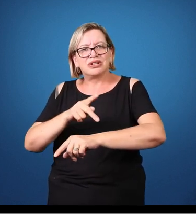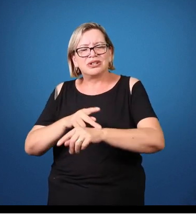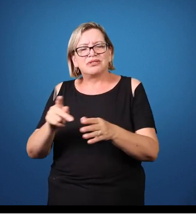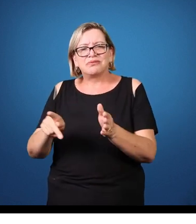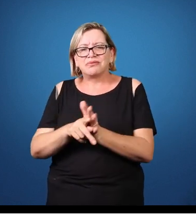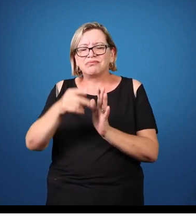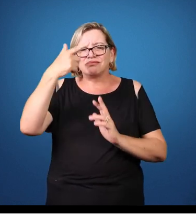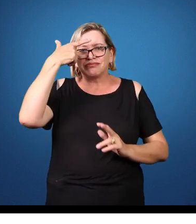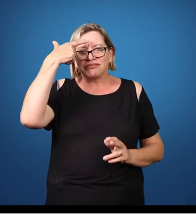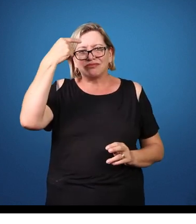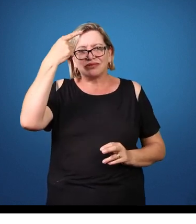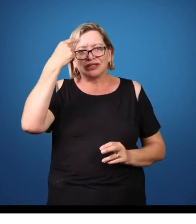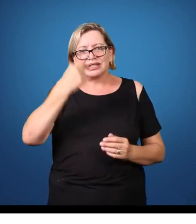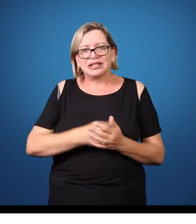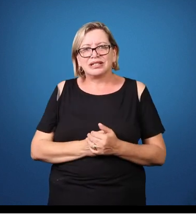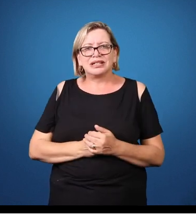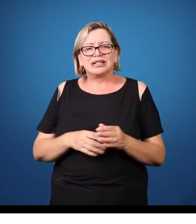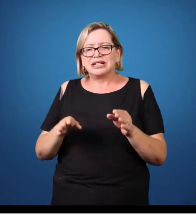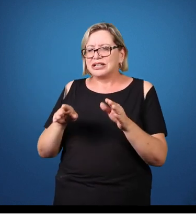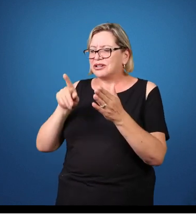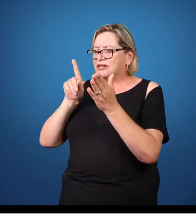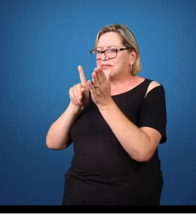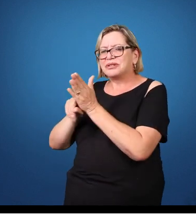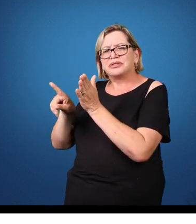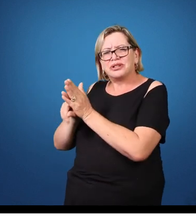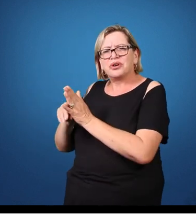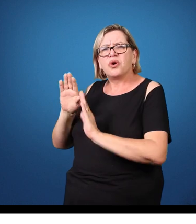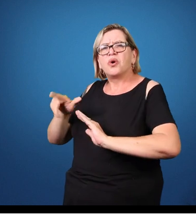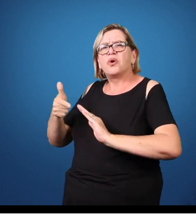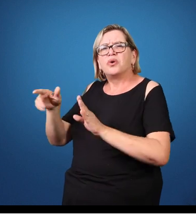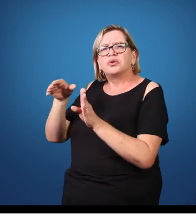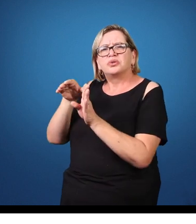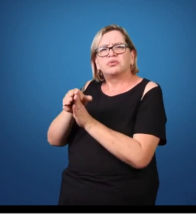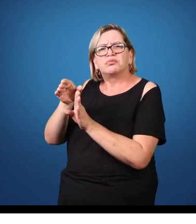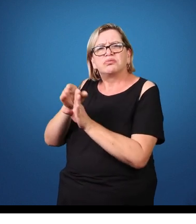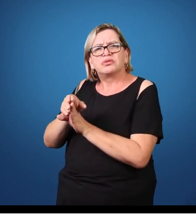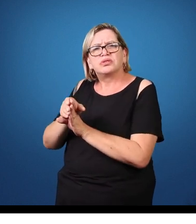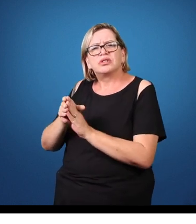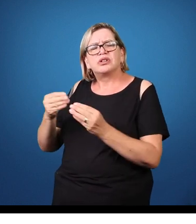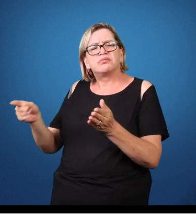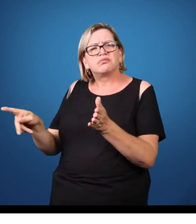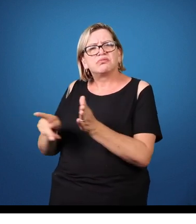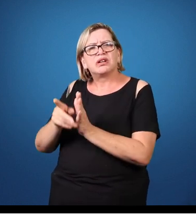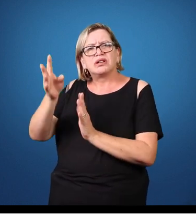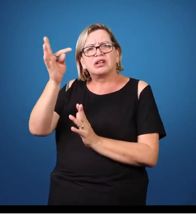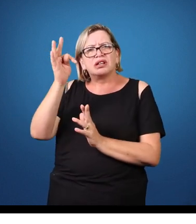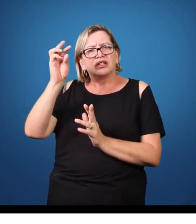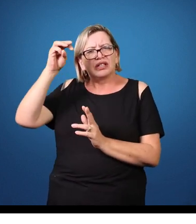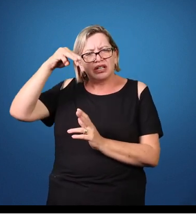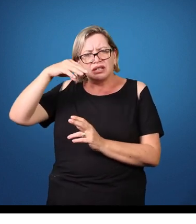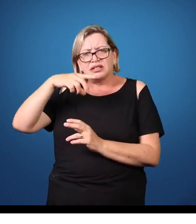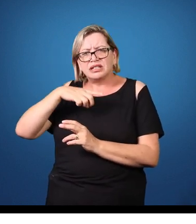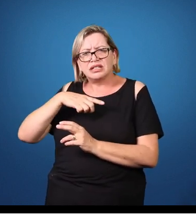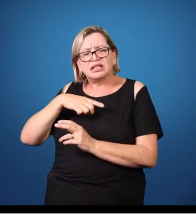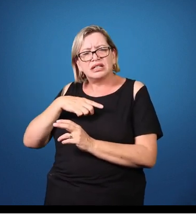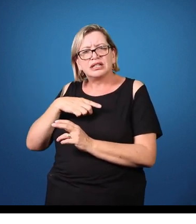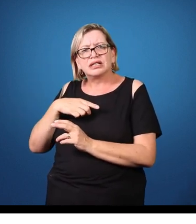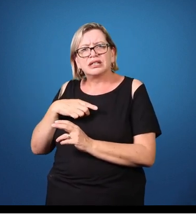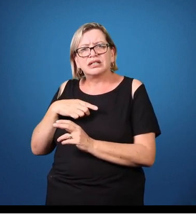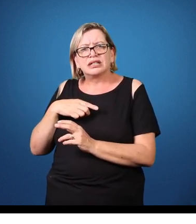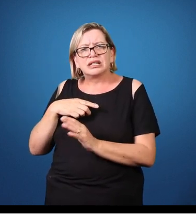questão do transtorno mental, né? A conversa você delimitou tecnicamente muito bem diversos pontos, né?